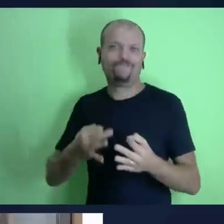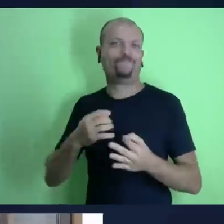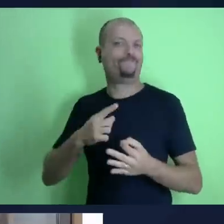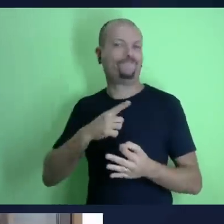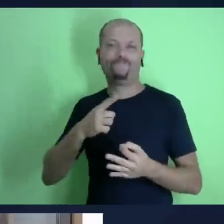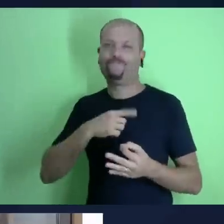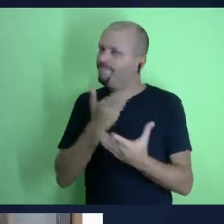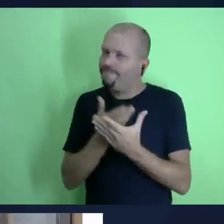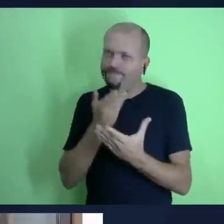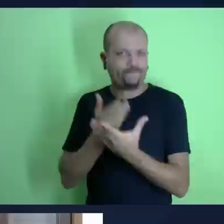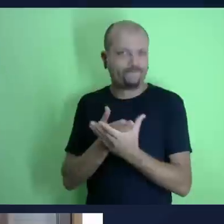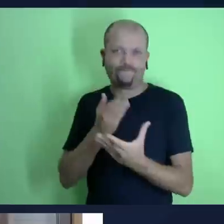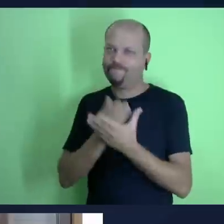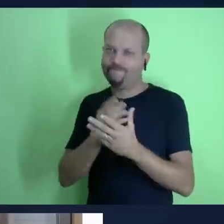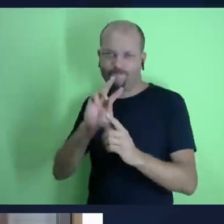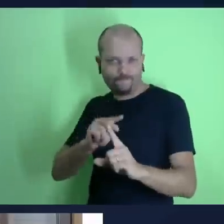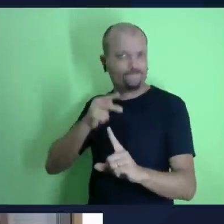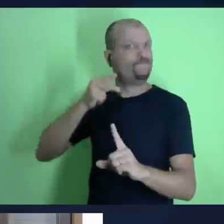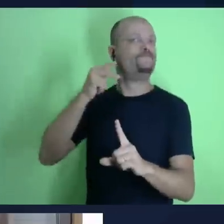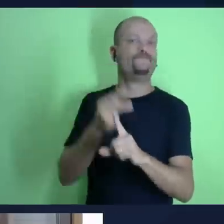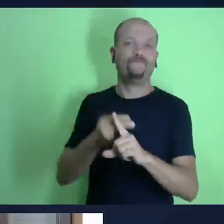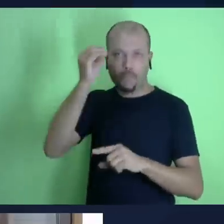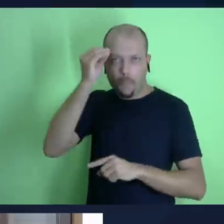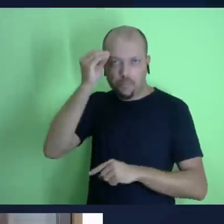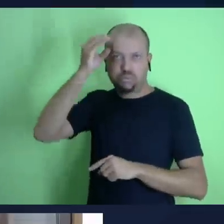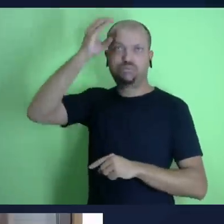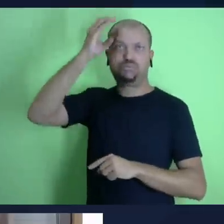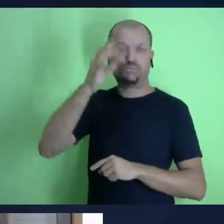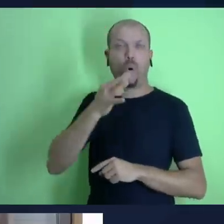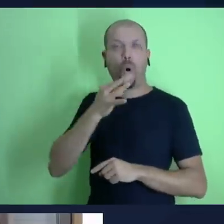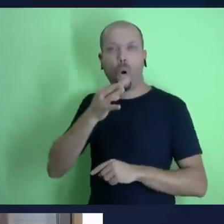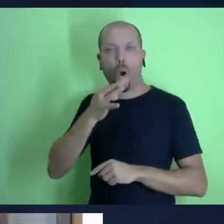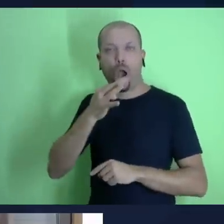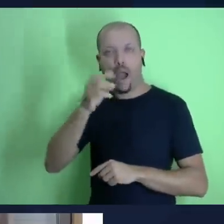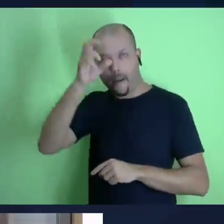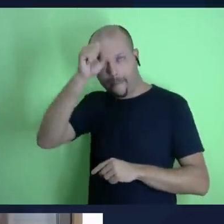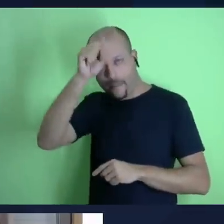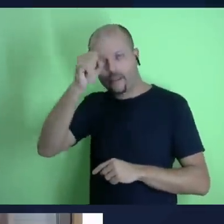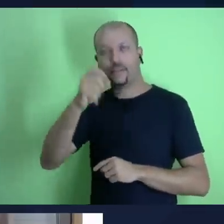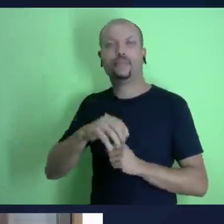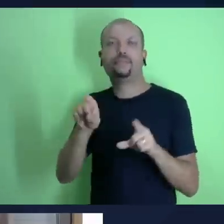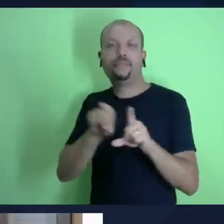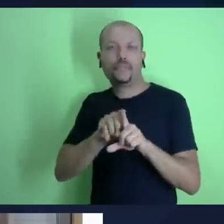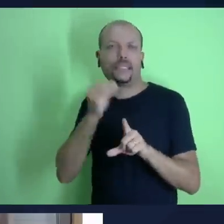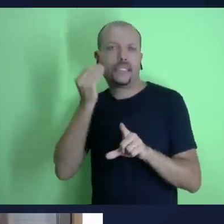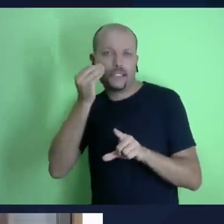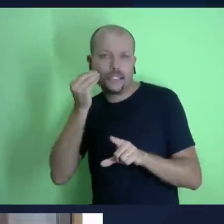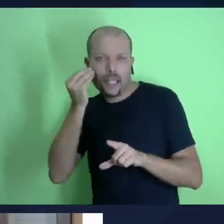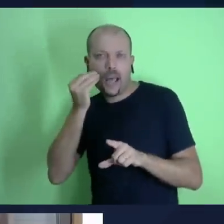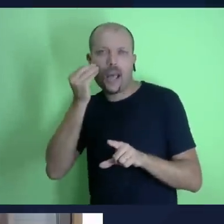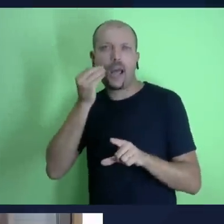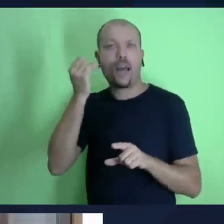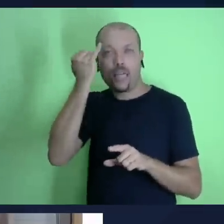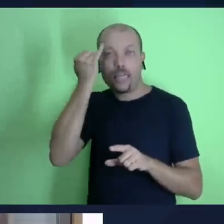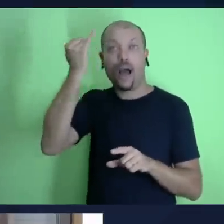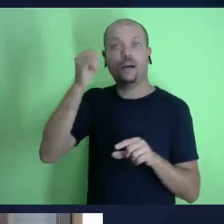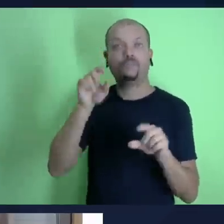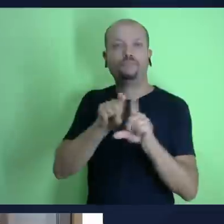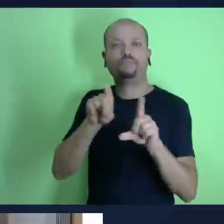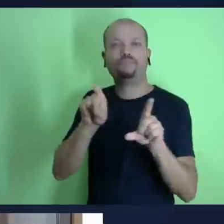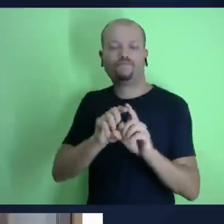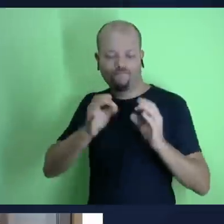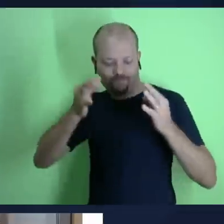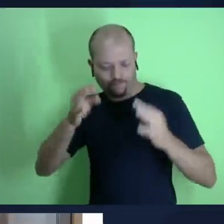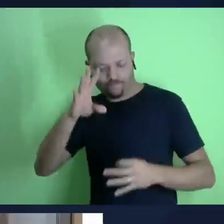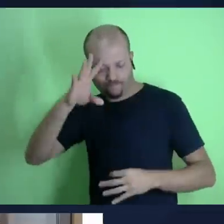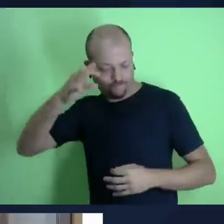só o seu estudo mas o estudo também é do teu grupo ali na sua classe da escola sabatina nesta primeira semana